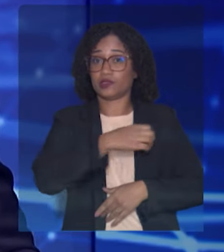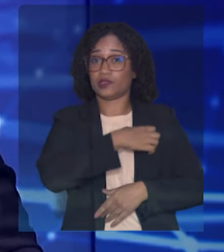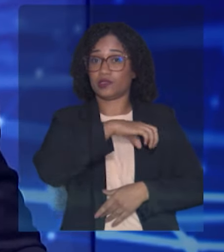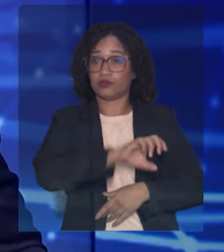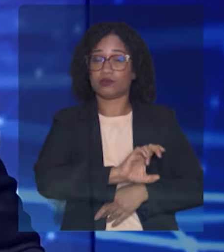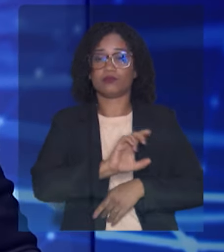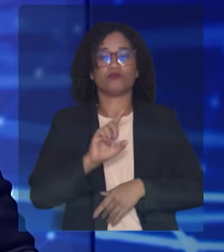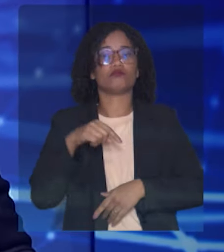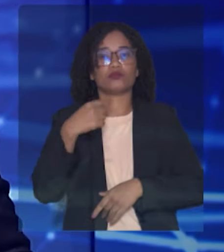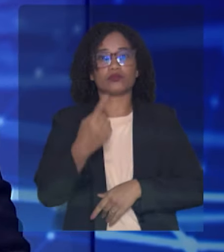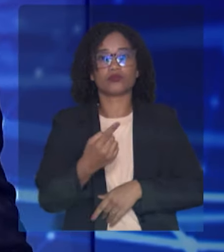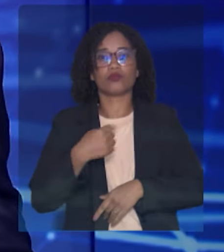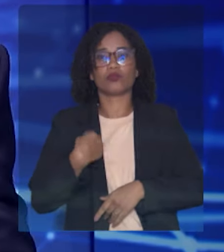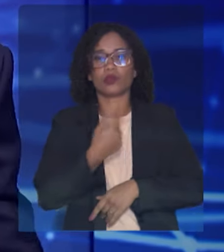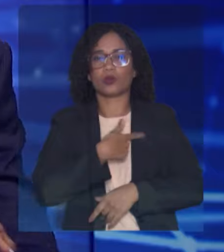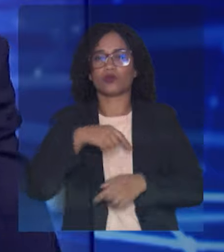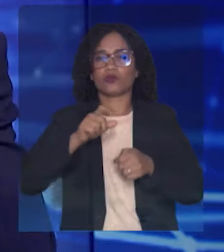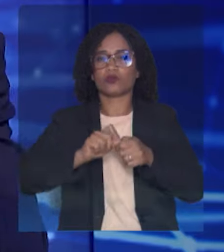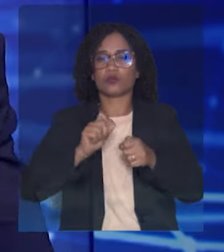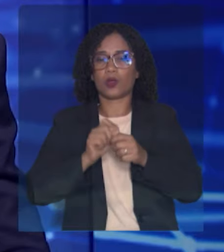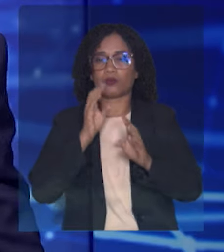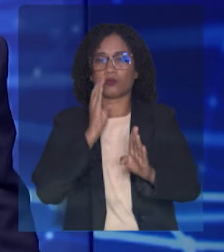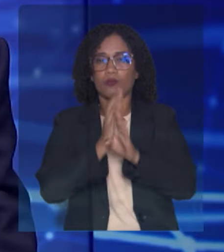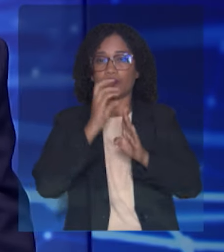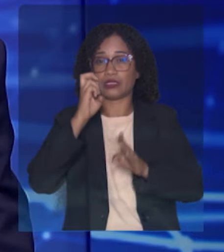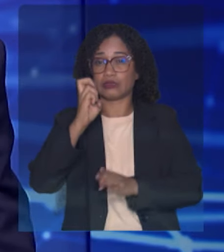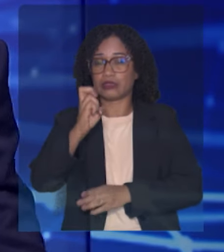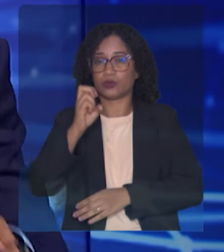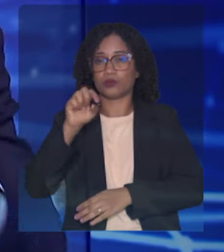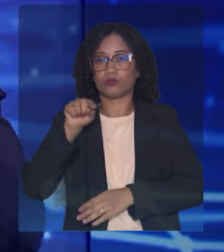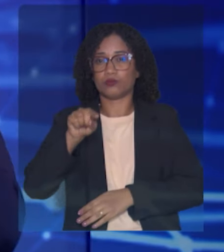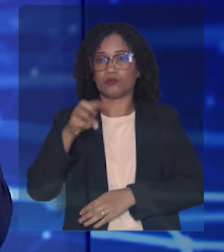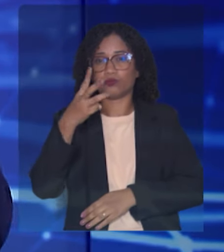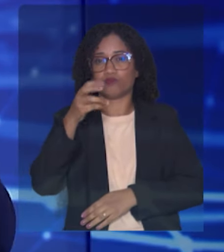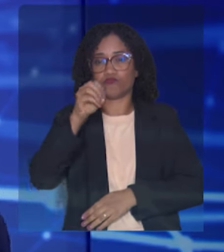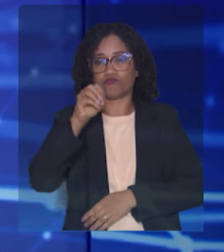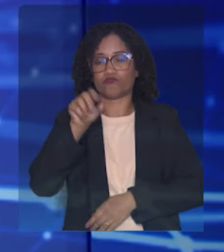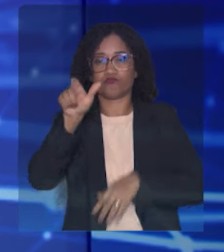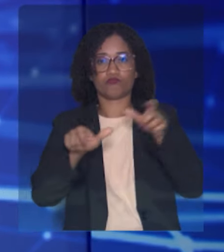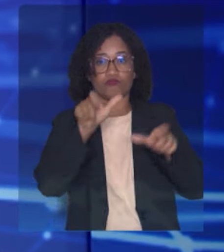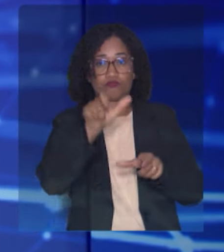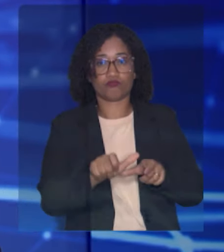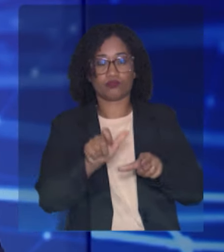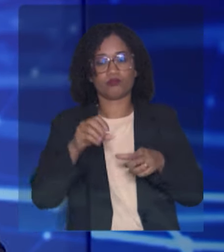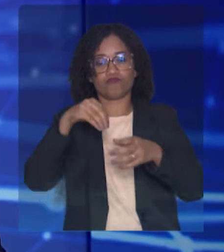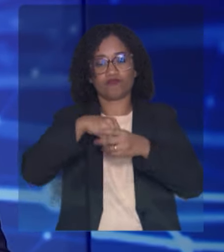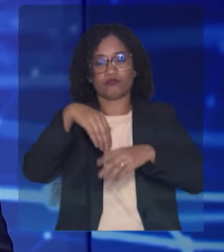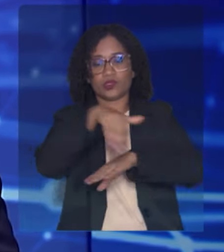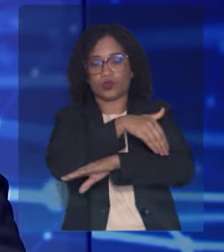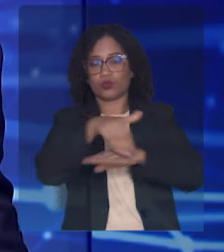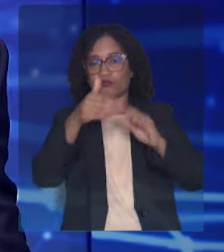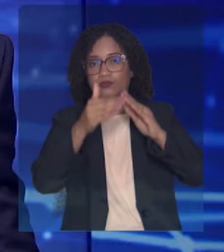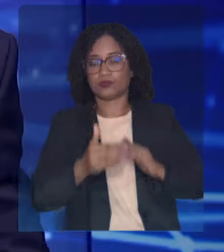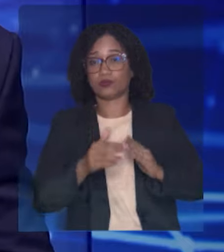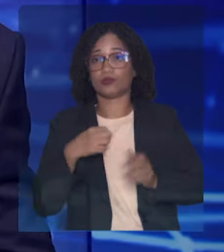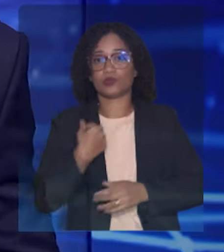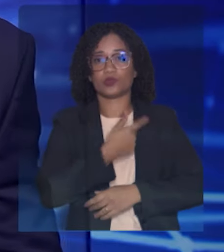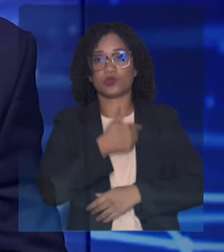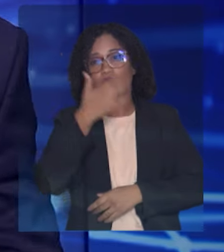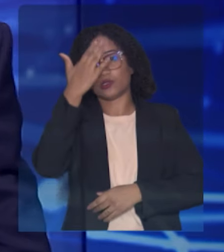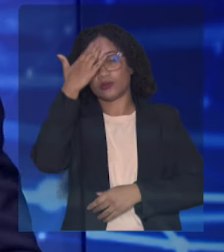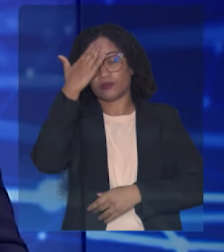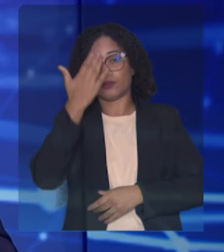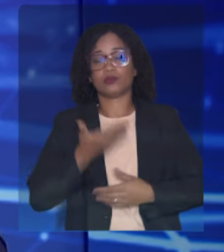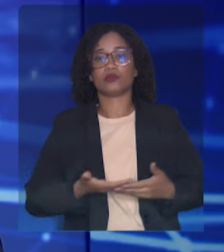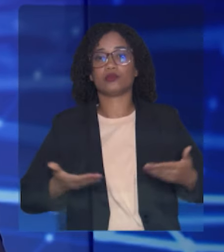identificamos 5.300 pessoas em situação de rua. E sabemos agora, precisamente, o grau, a situação e